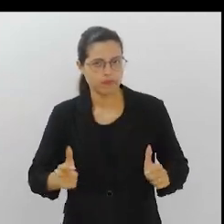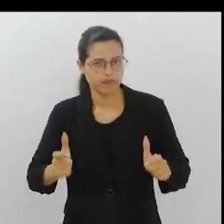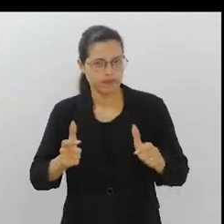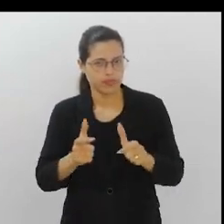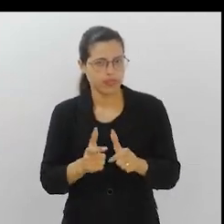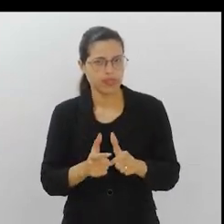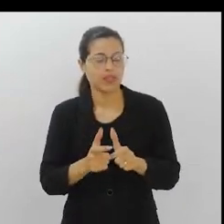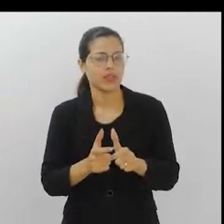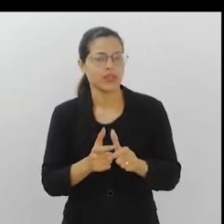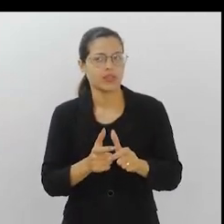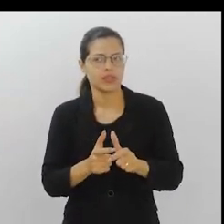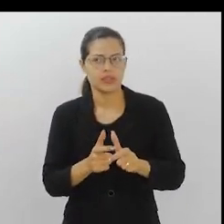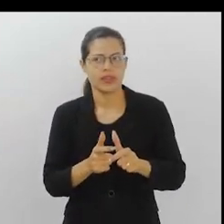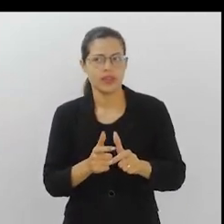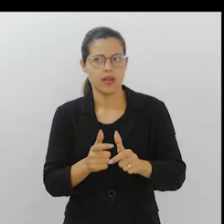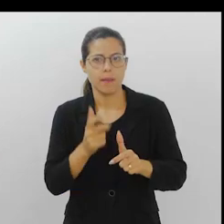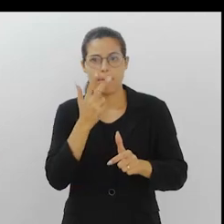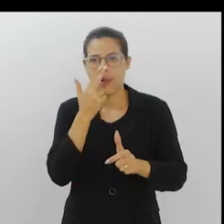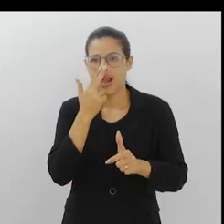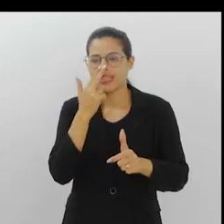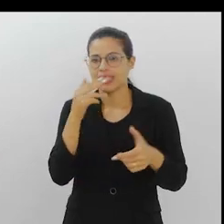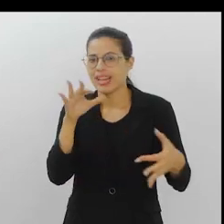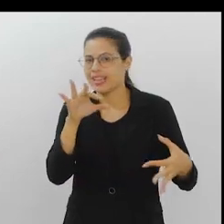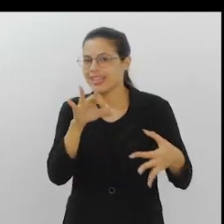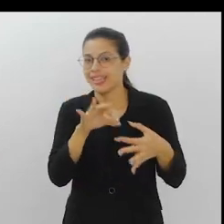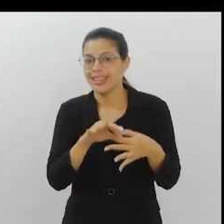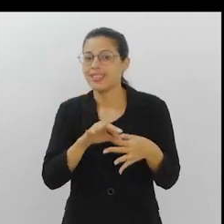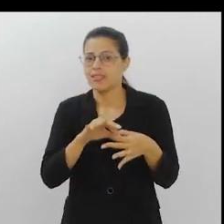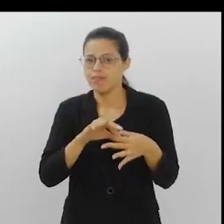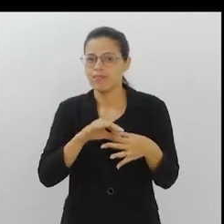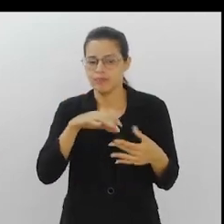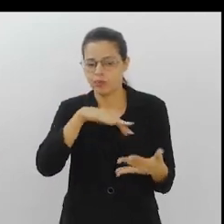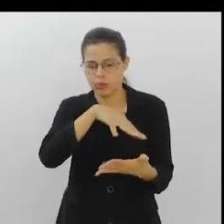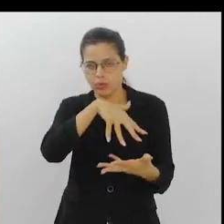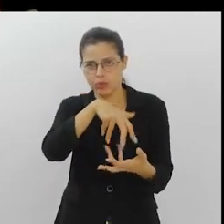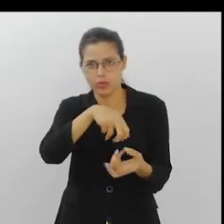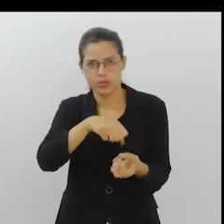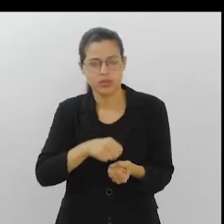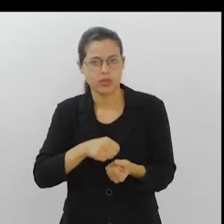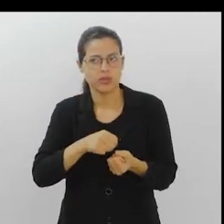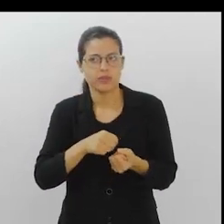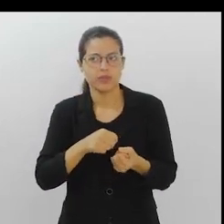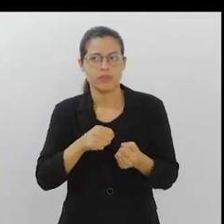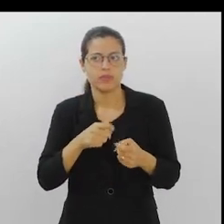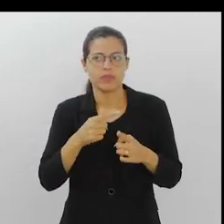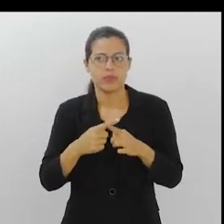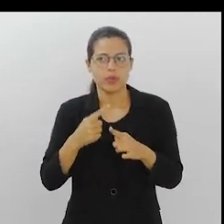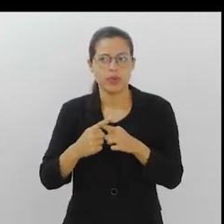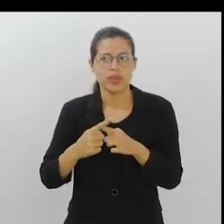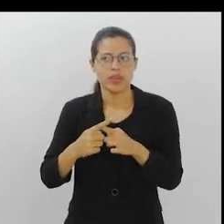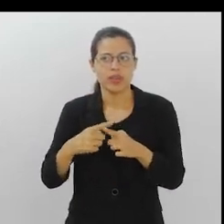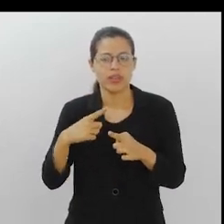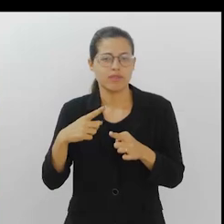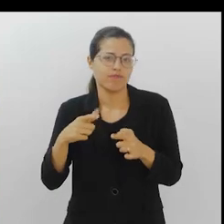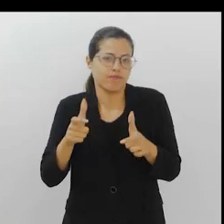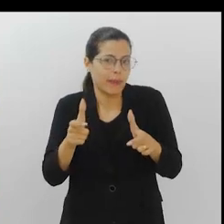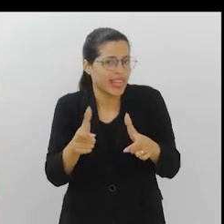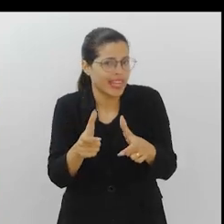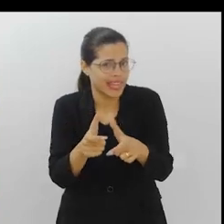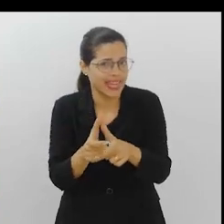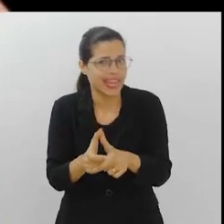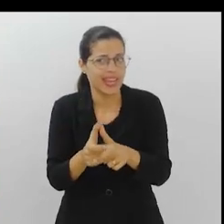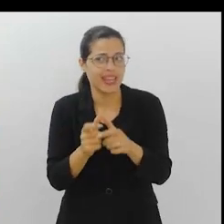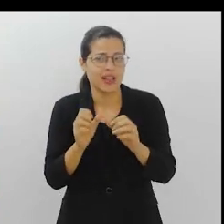Elas, como a gente pode dizer, elas estão muito integradas à ideia de sustentabilidade, por várias razões. Primeiro, pelo nicho, que são empresas